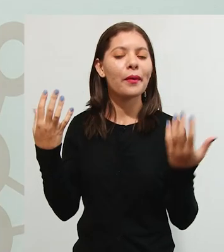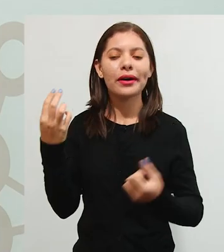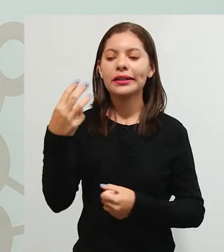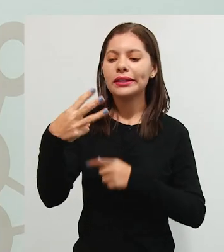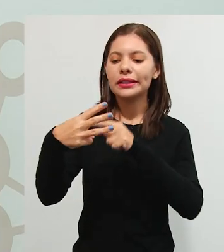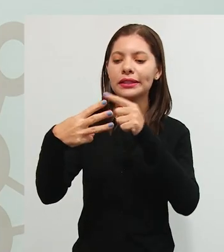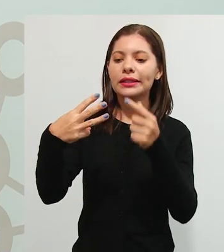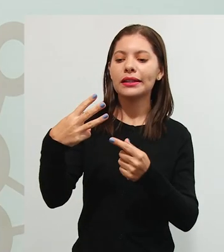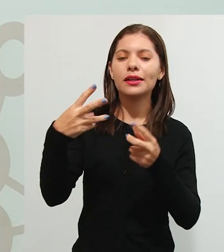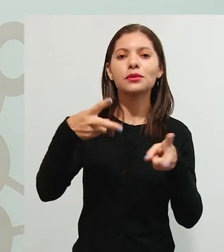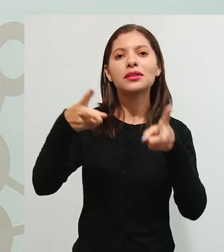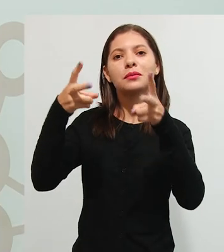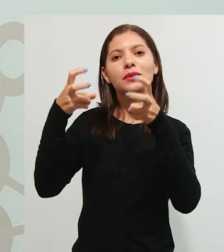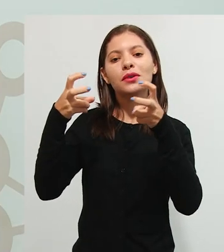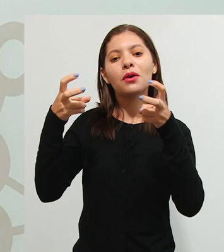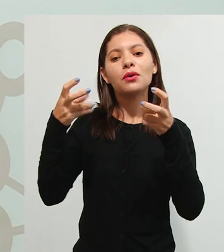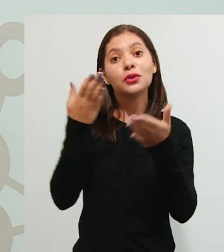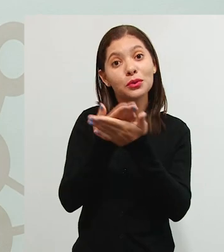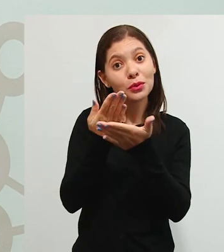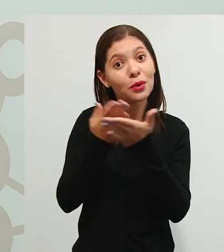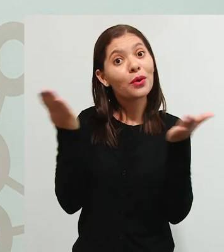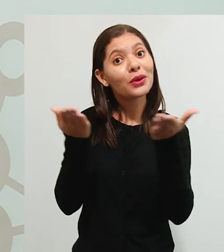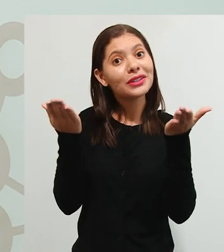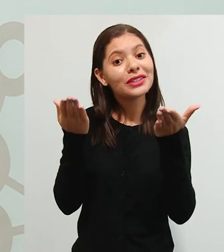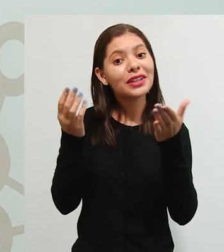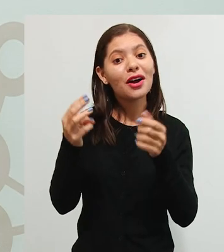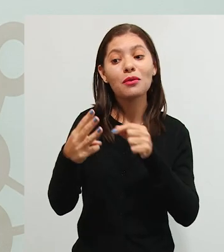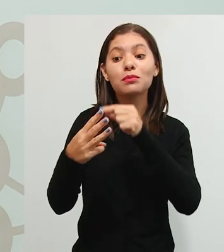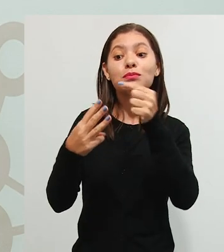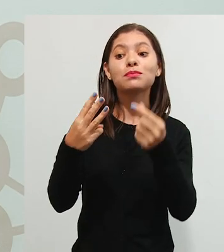desenvolvimento que a gente trabalhou hoje aqui? Tempo?